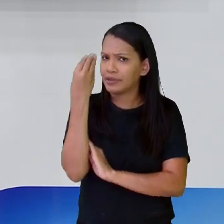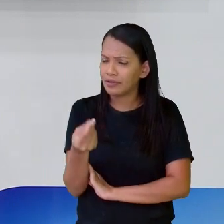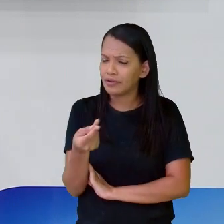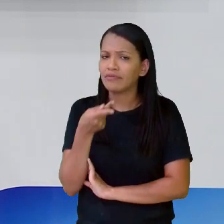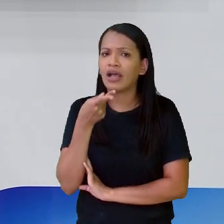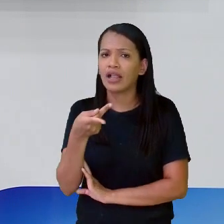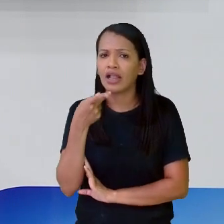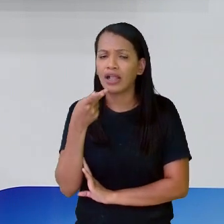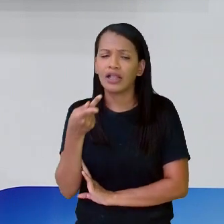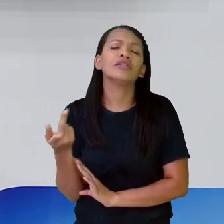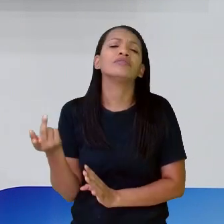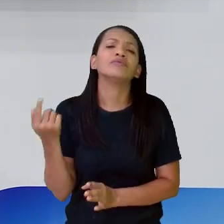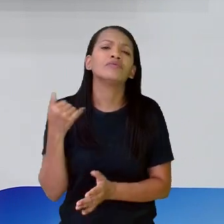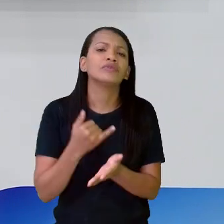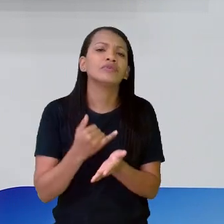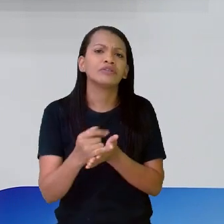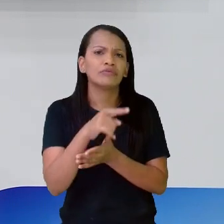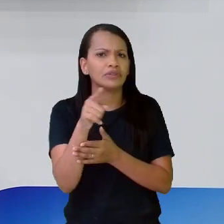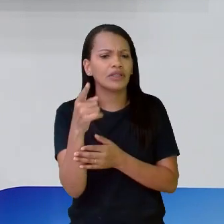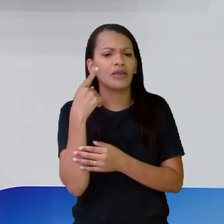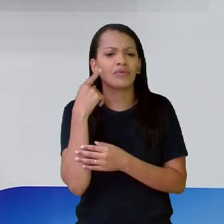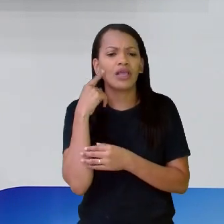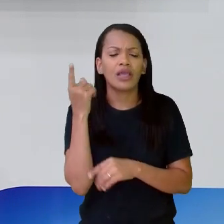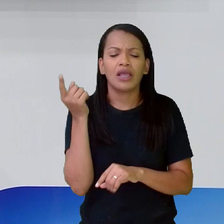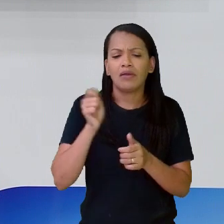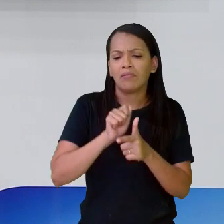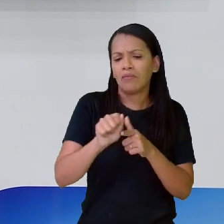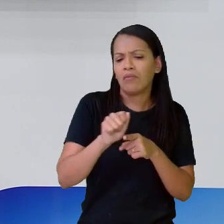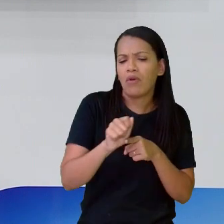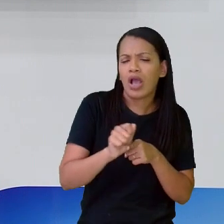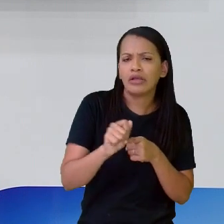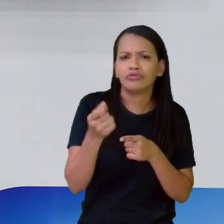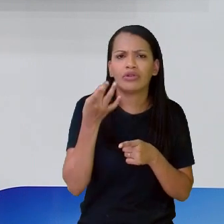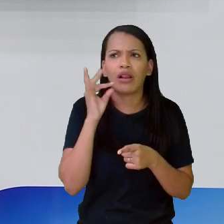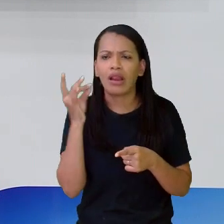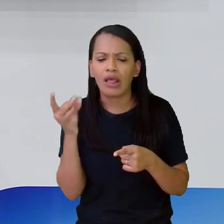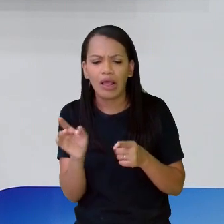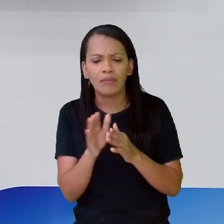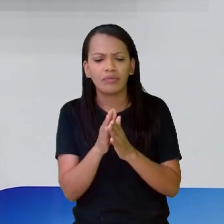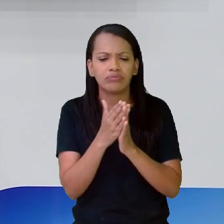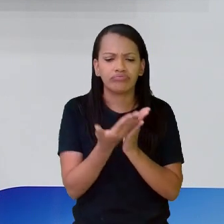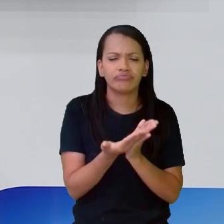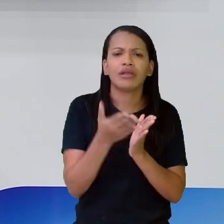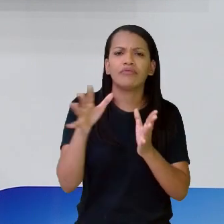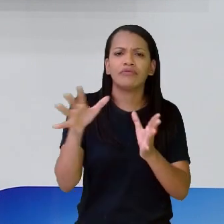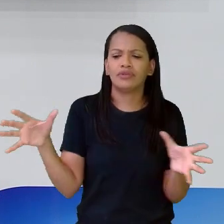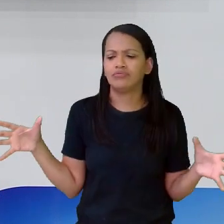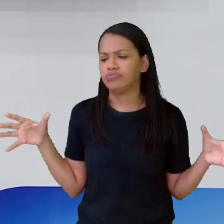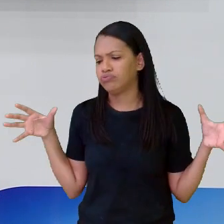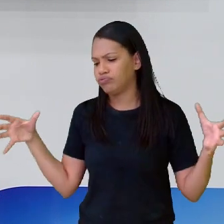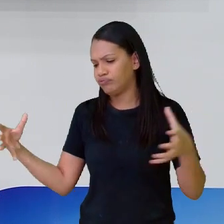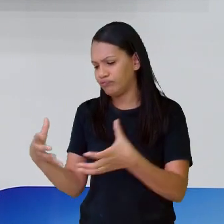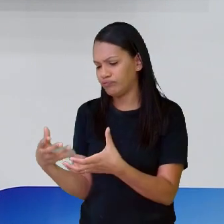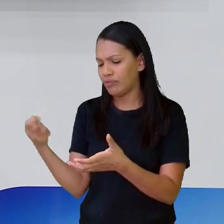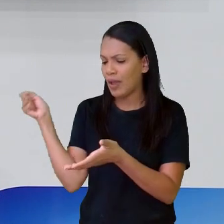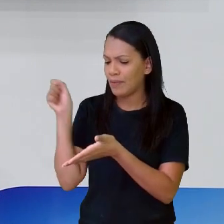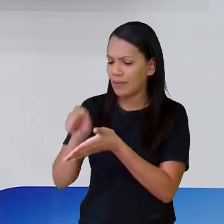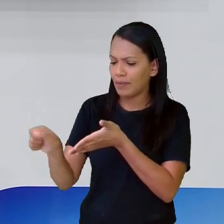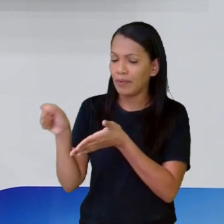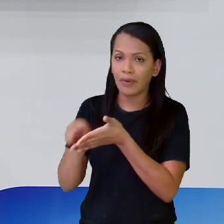início da aula, falei da árvore do livro, e não comentei sobre a importância também que você separe o seu material.